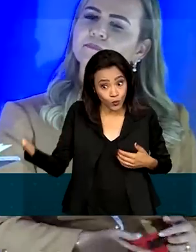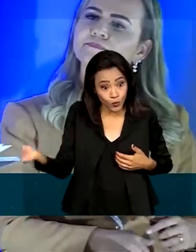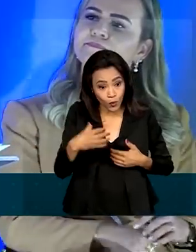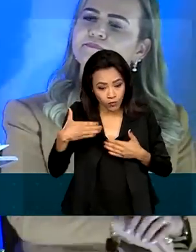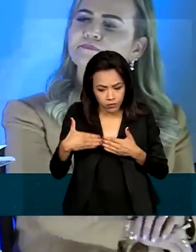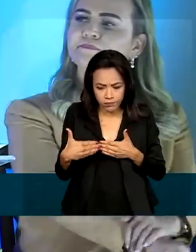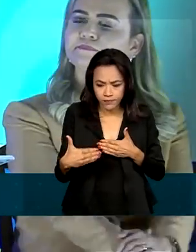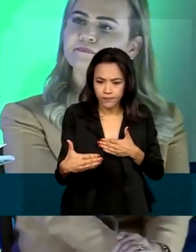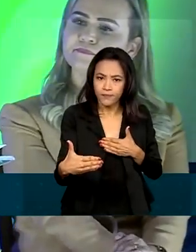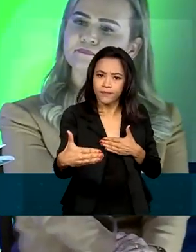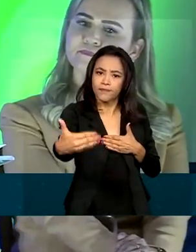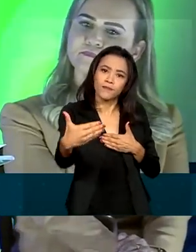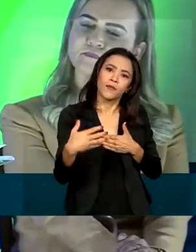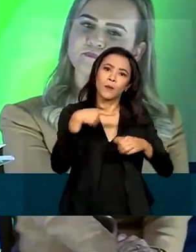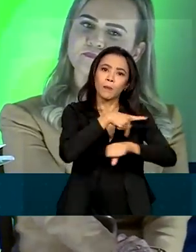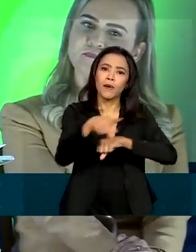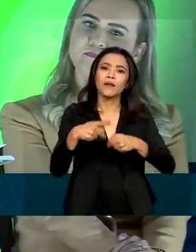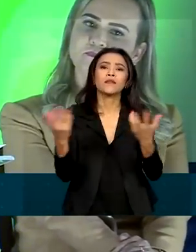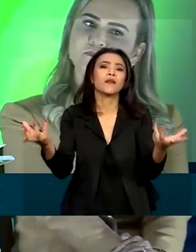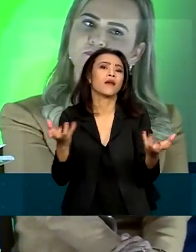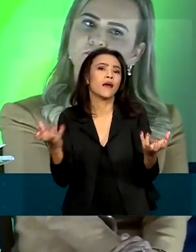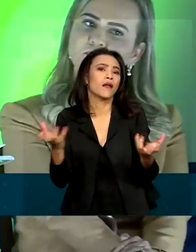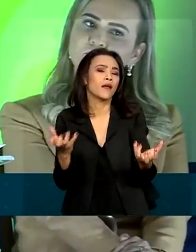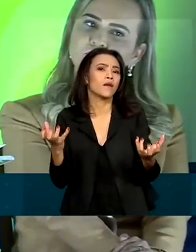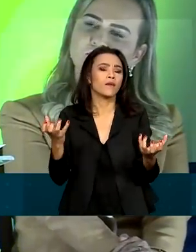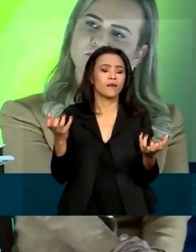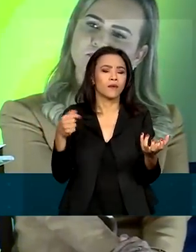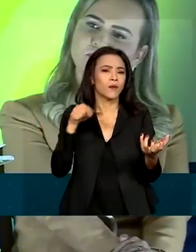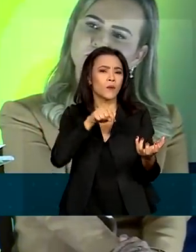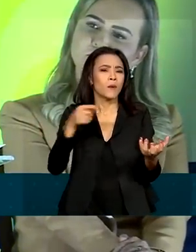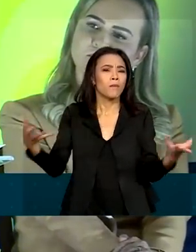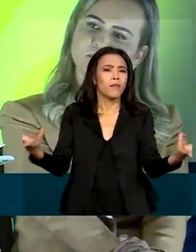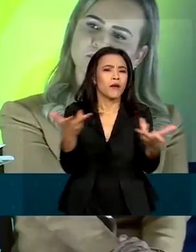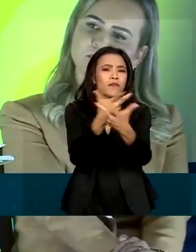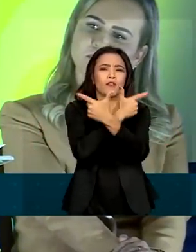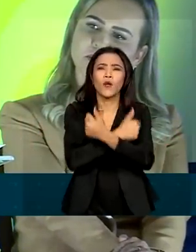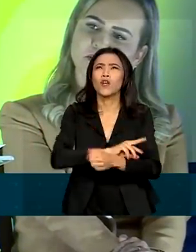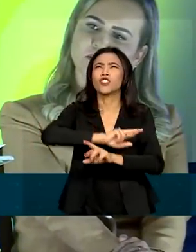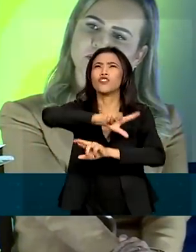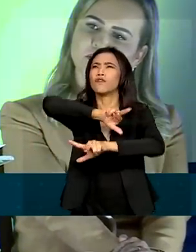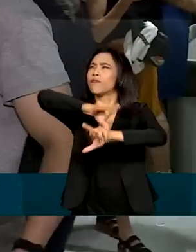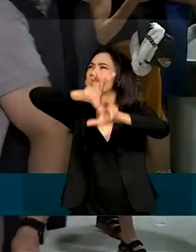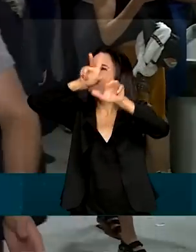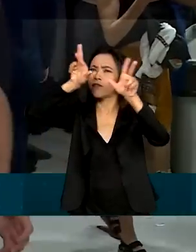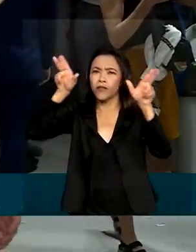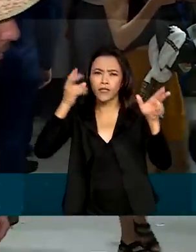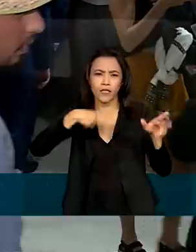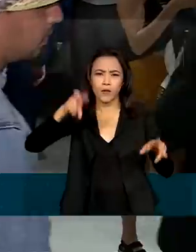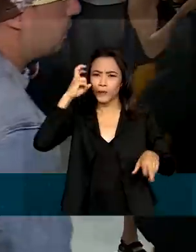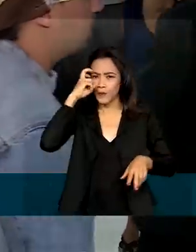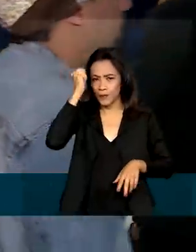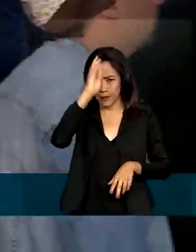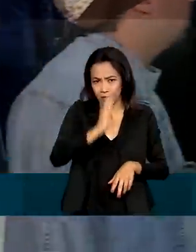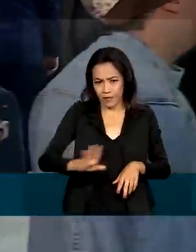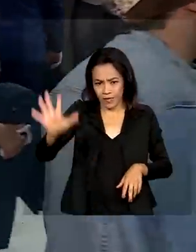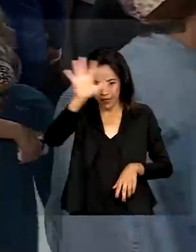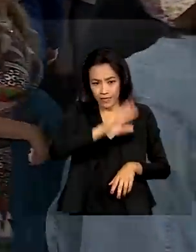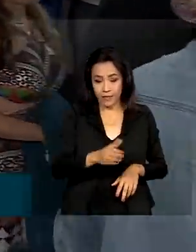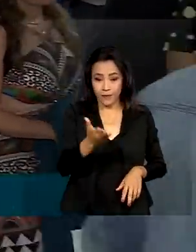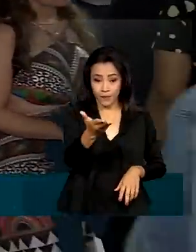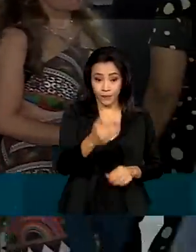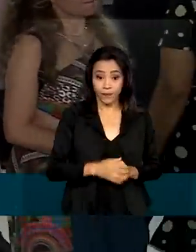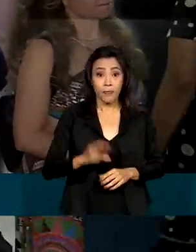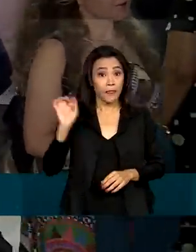preciso para construir um país que queremos com toda a sua maravilhosa diversidade cultural. E nas palavras da